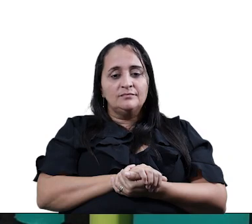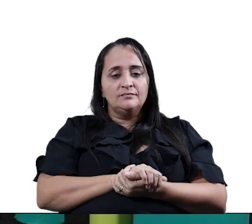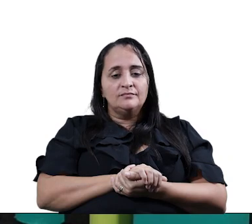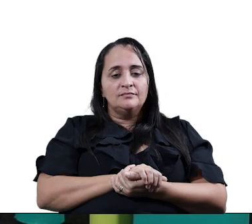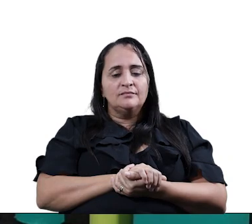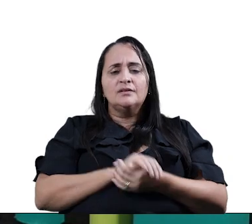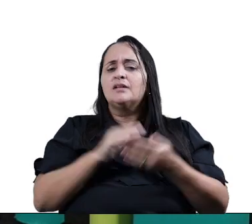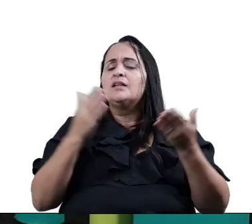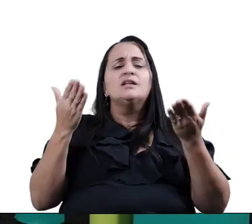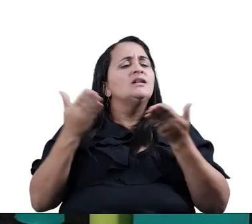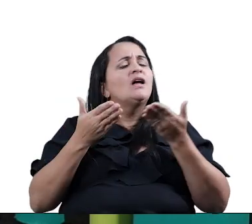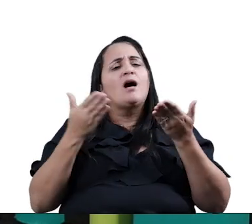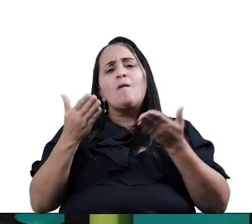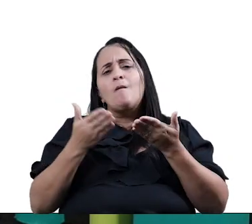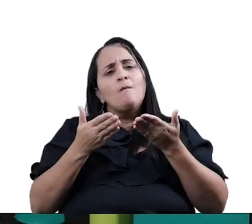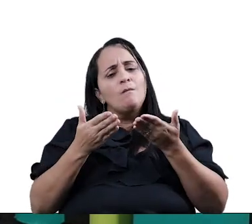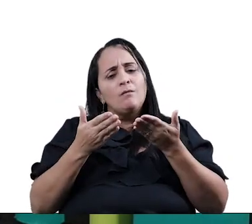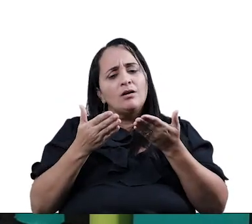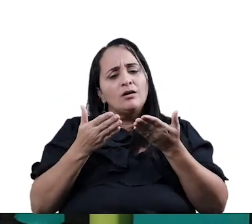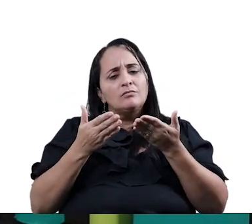E agora?